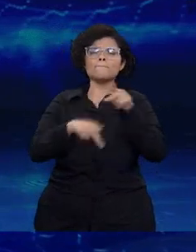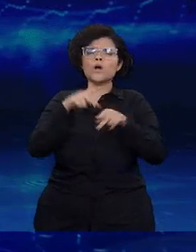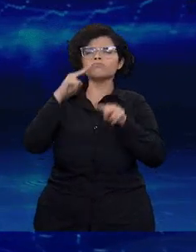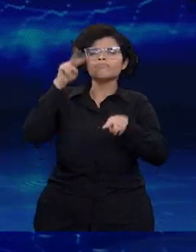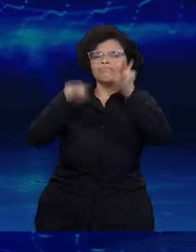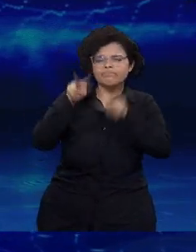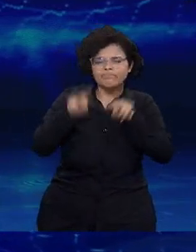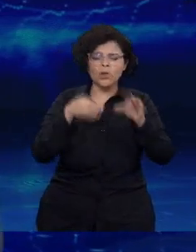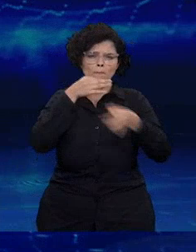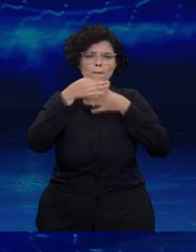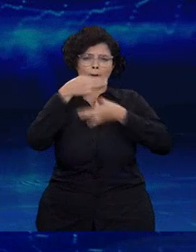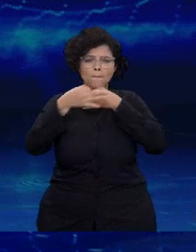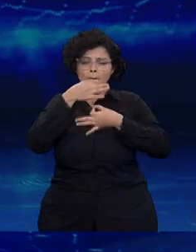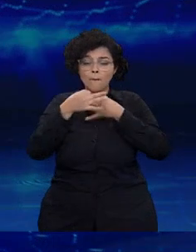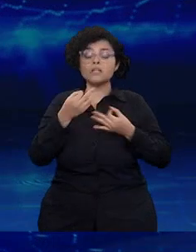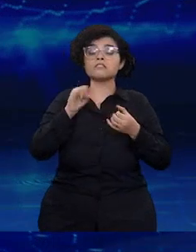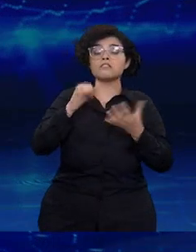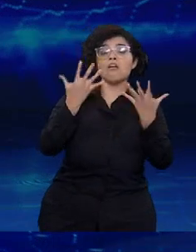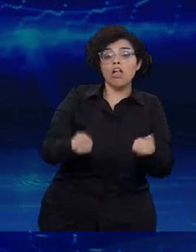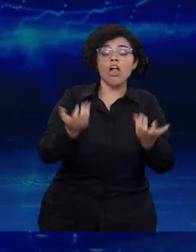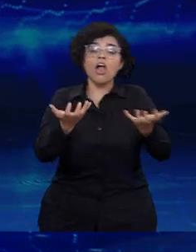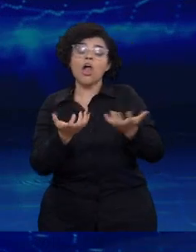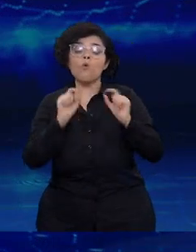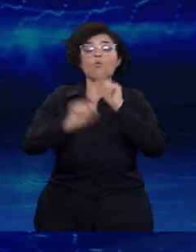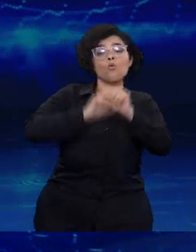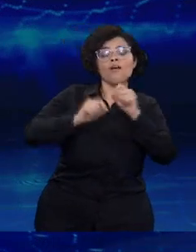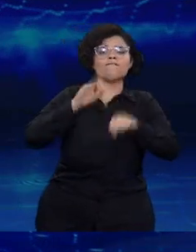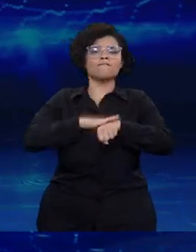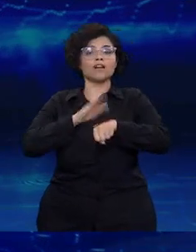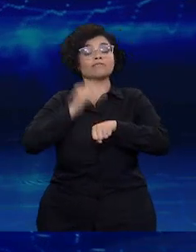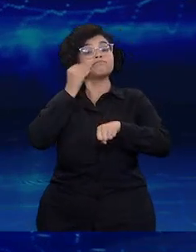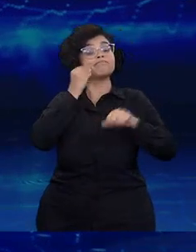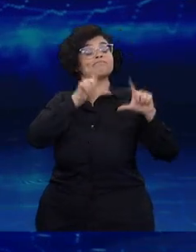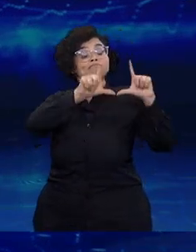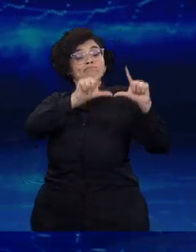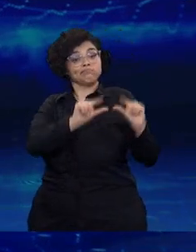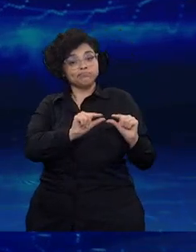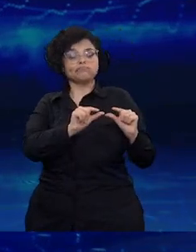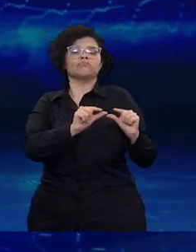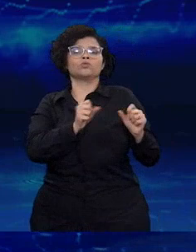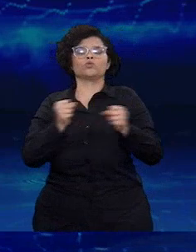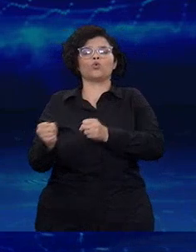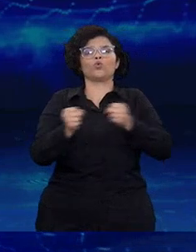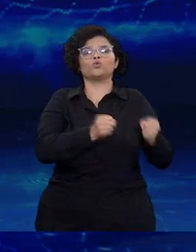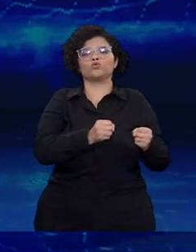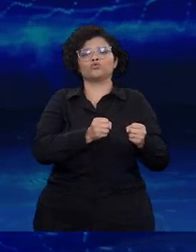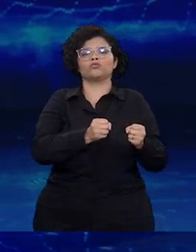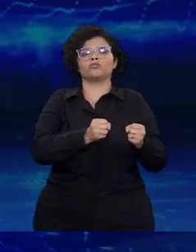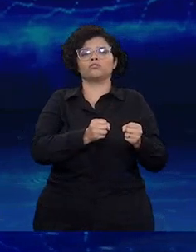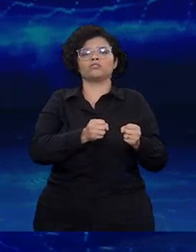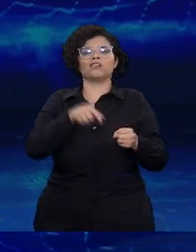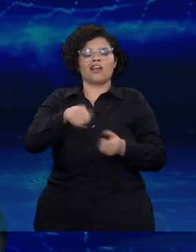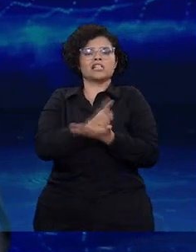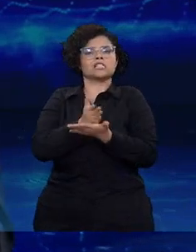para saber o que ele quer efetivamente que seja feito, para ver se a gente consegue diminuir o poder de sequestro que o